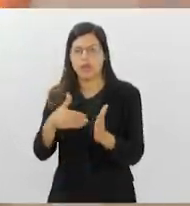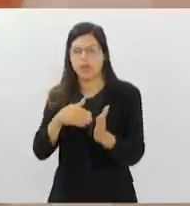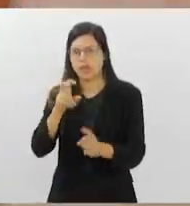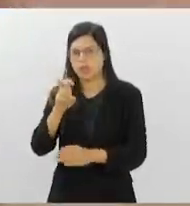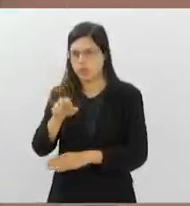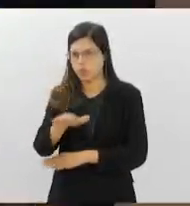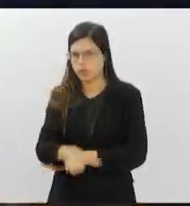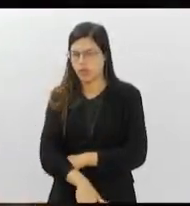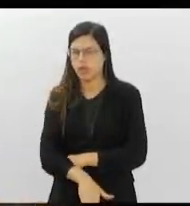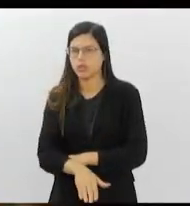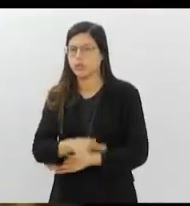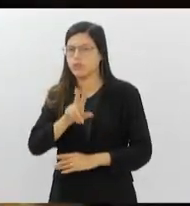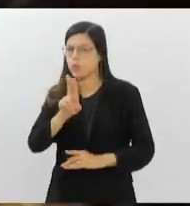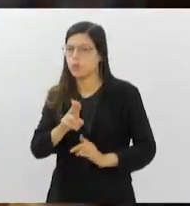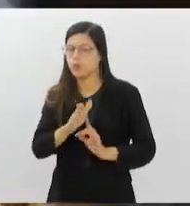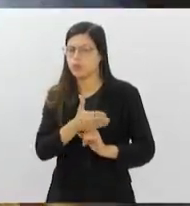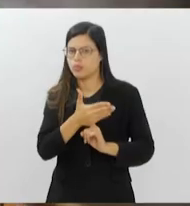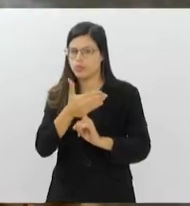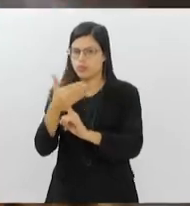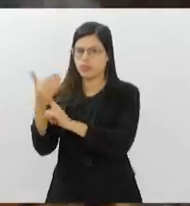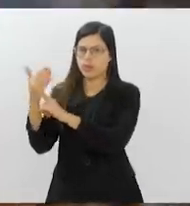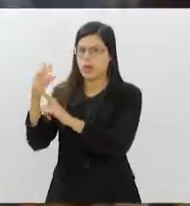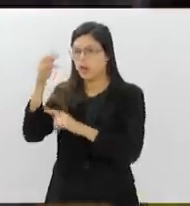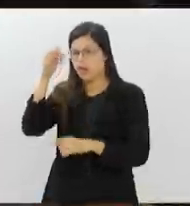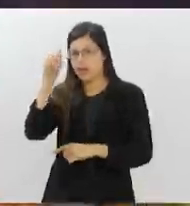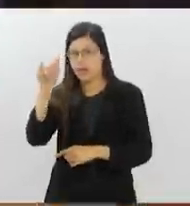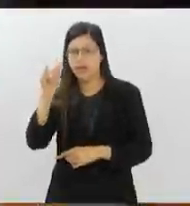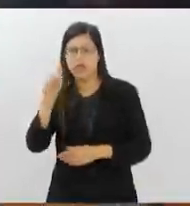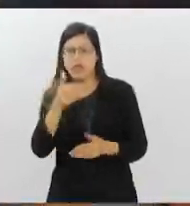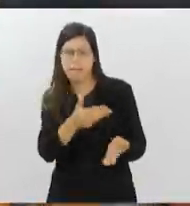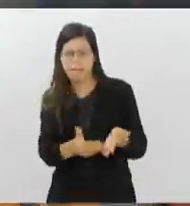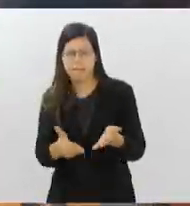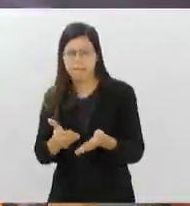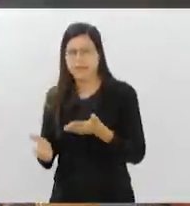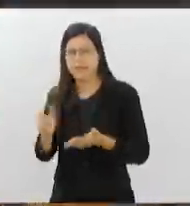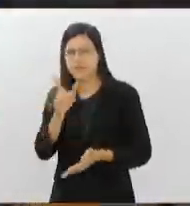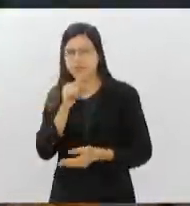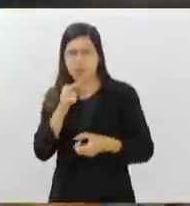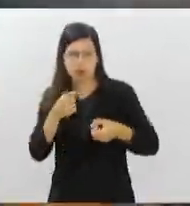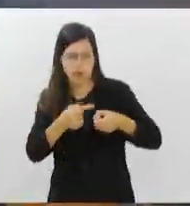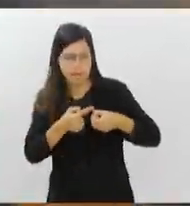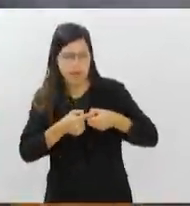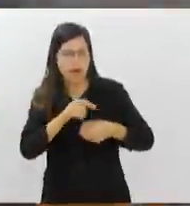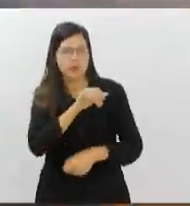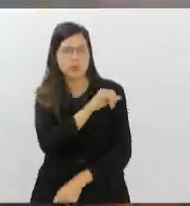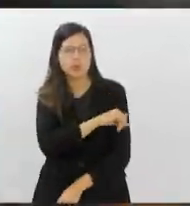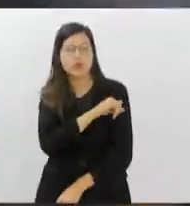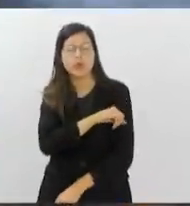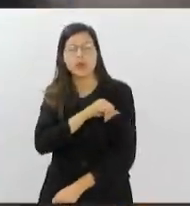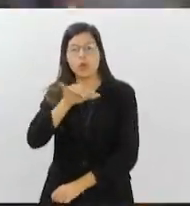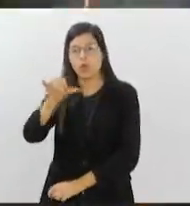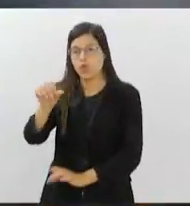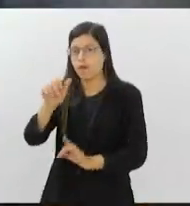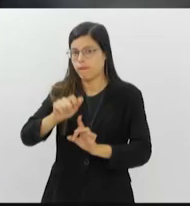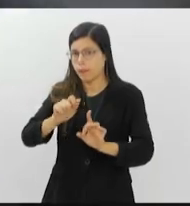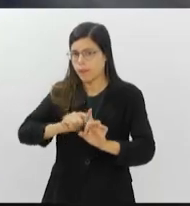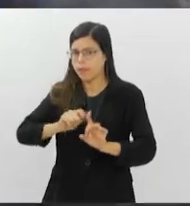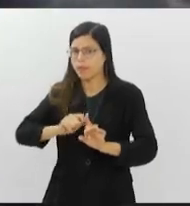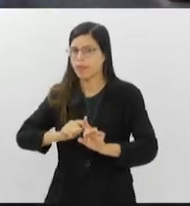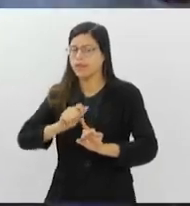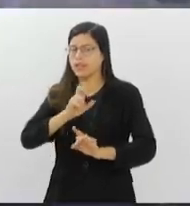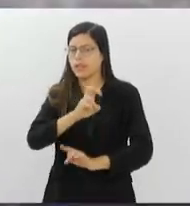O uso de tecnologias vem evitando o desperdício de água em municípios fluminenses. Nos últimos nove meses, cerca de